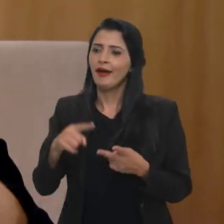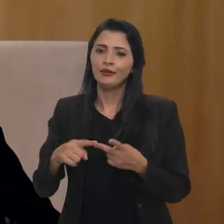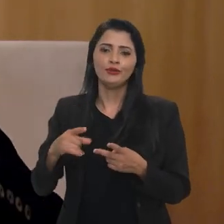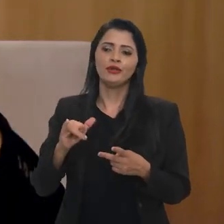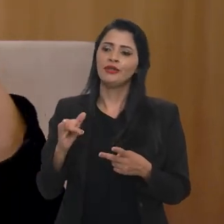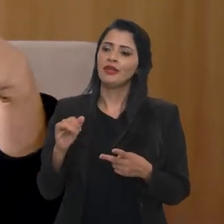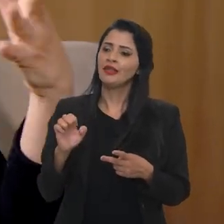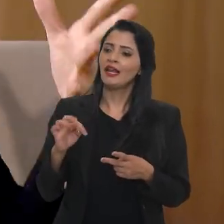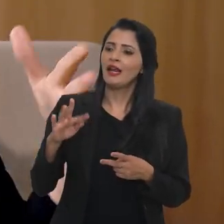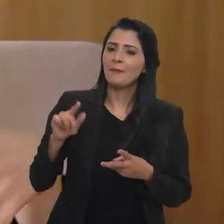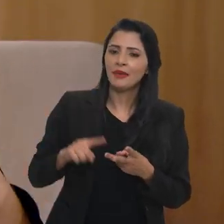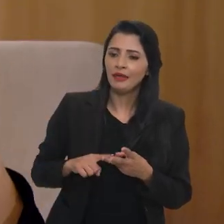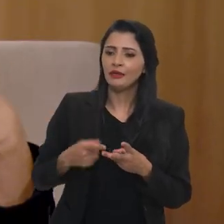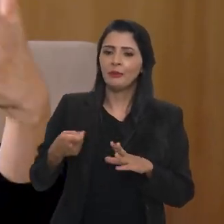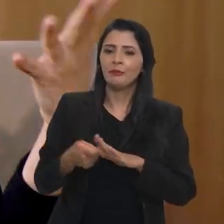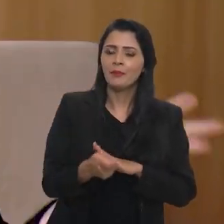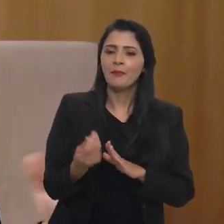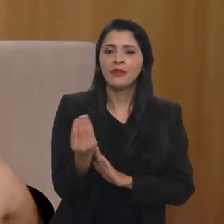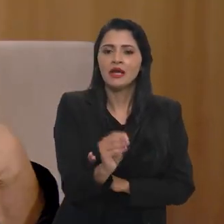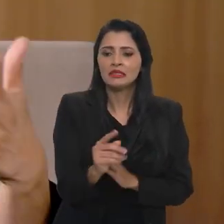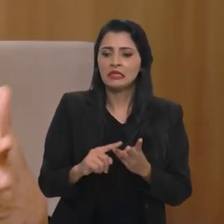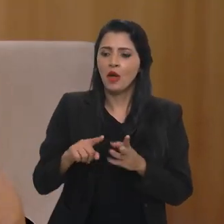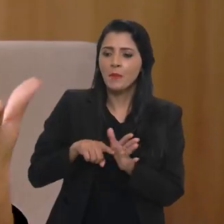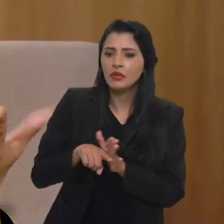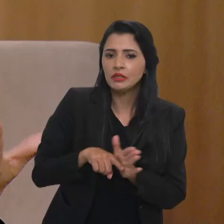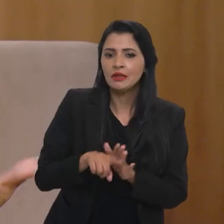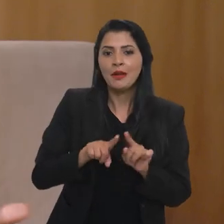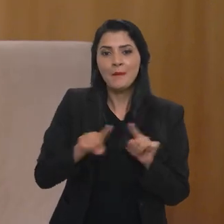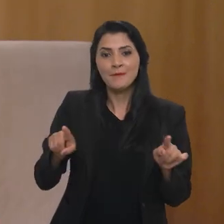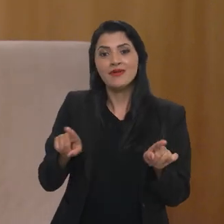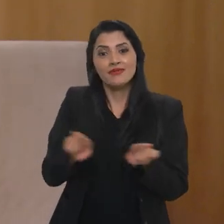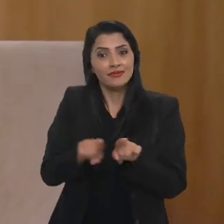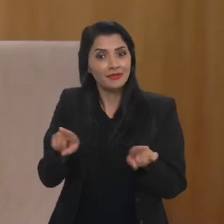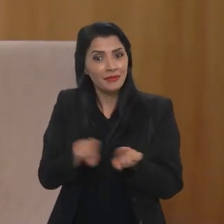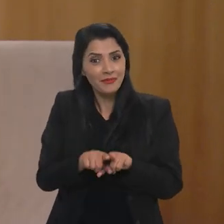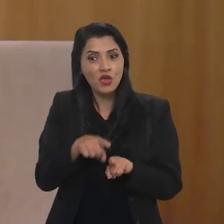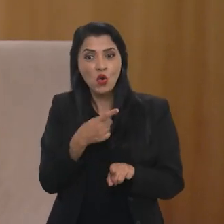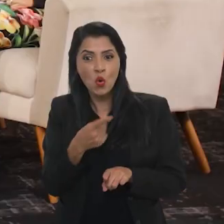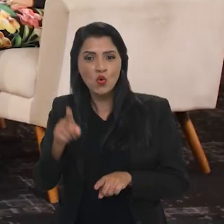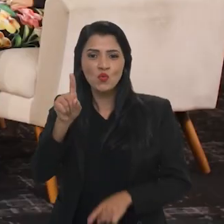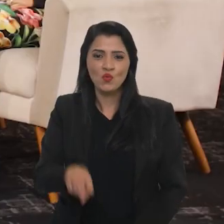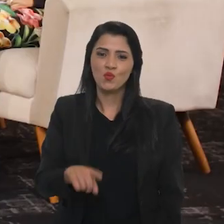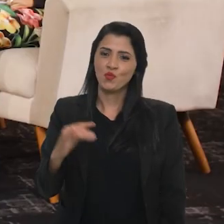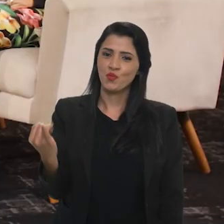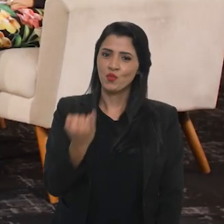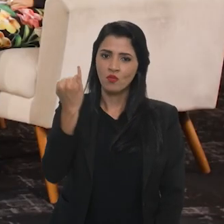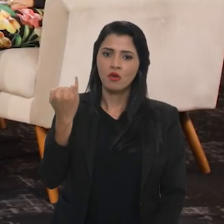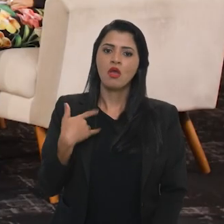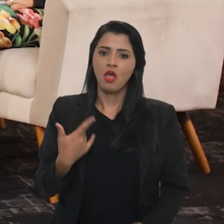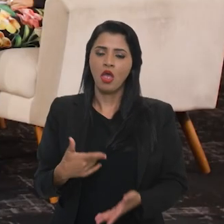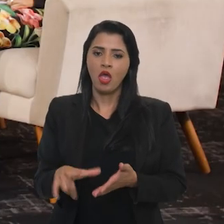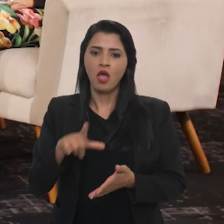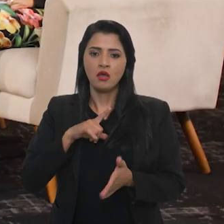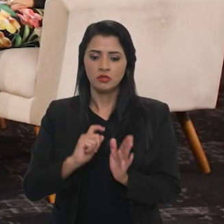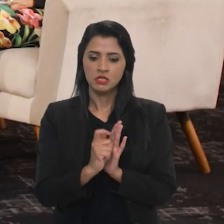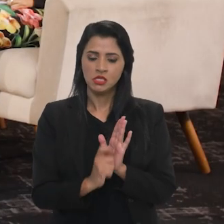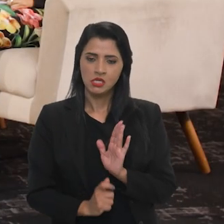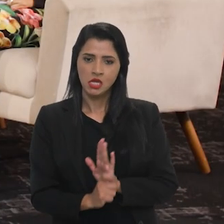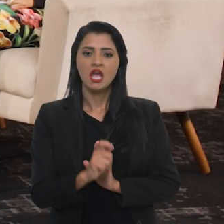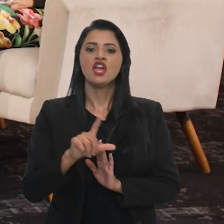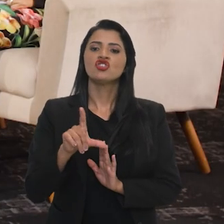treinamento, de aplicação, de desenvolvimento, de pesquisa, mas também uma questão muito importante é a questão de discriminação